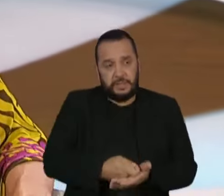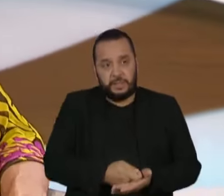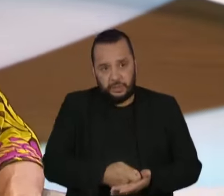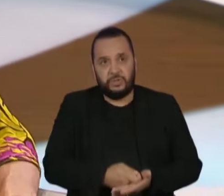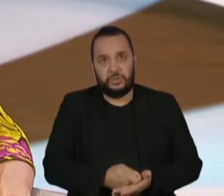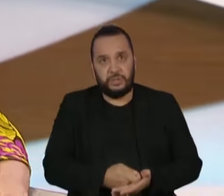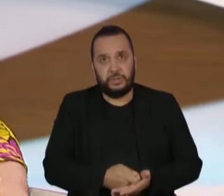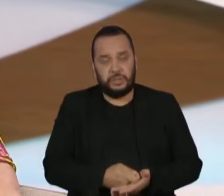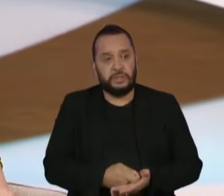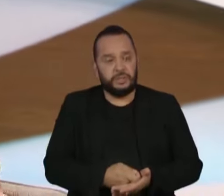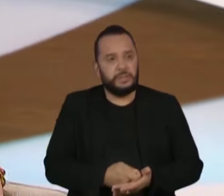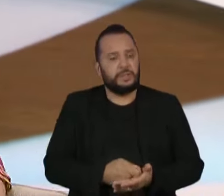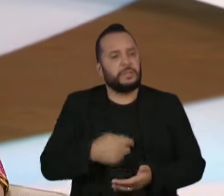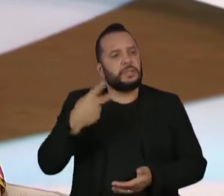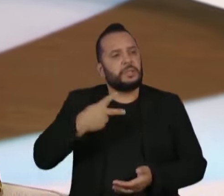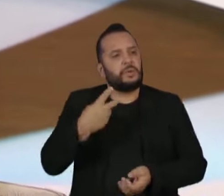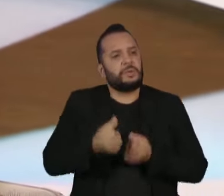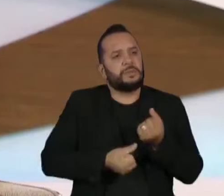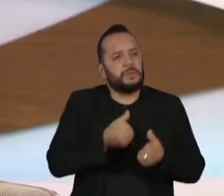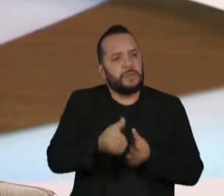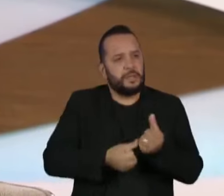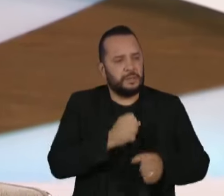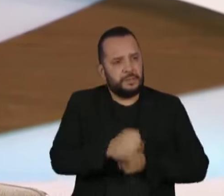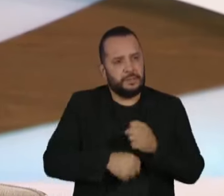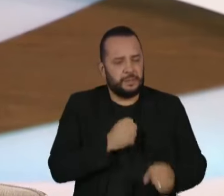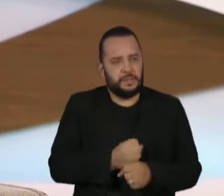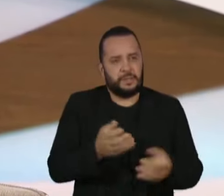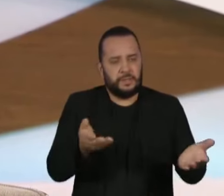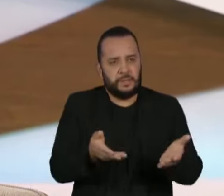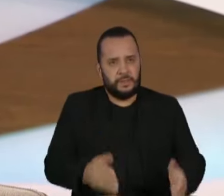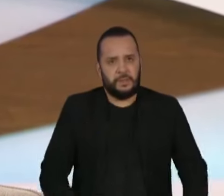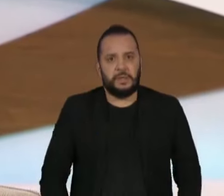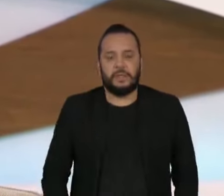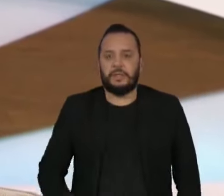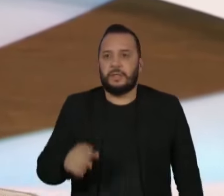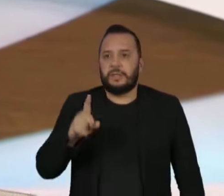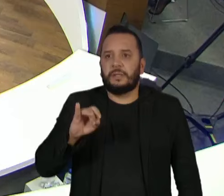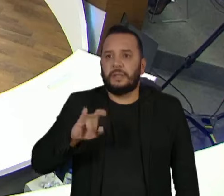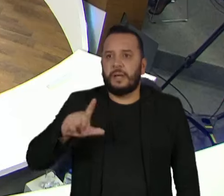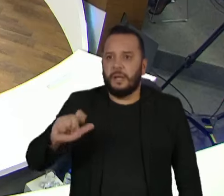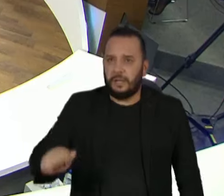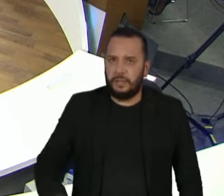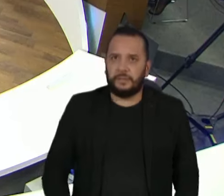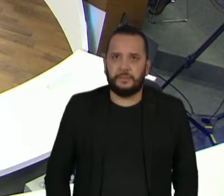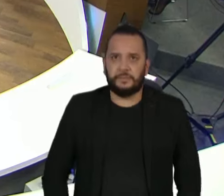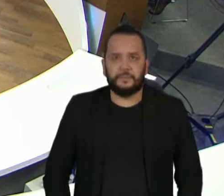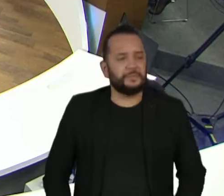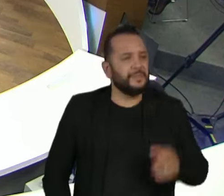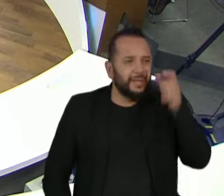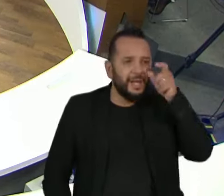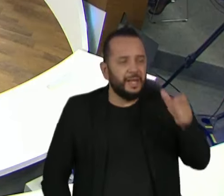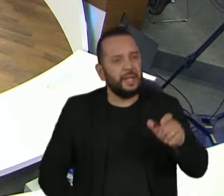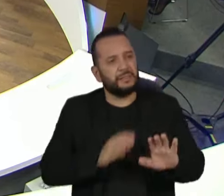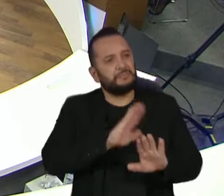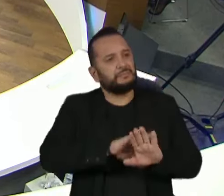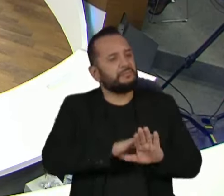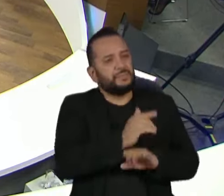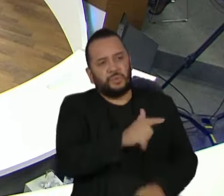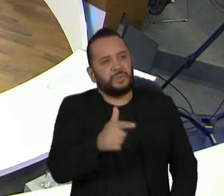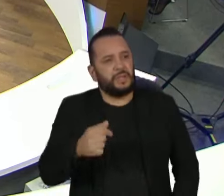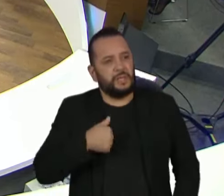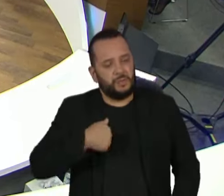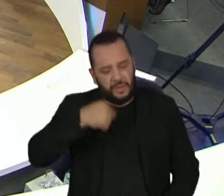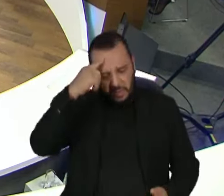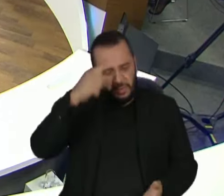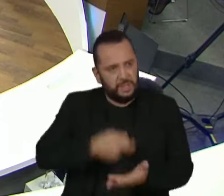tá? No segundo semestre desse ano, tá? Daniela, depois tudo. Não tem conflito de interesse por causa disso. Não